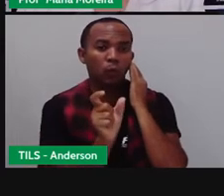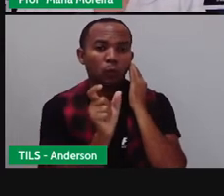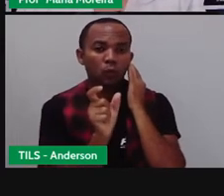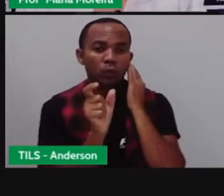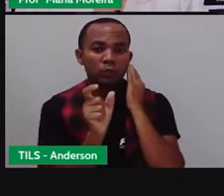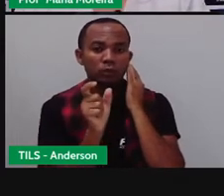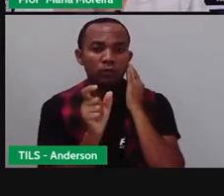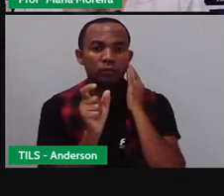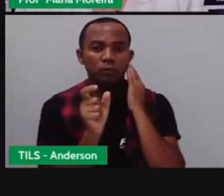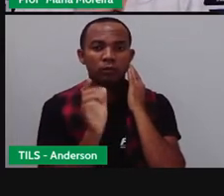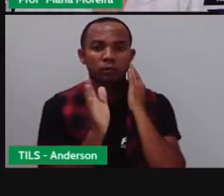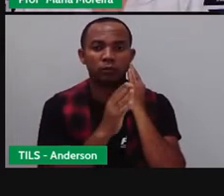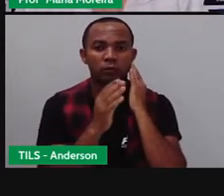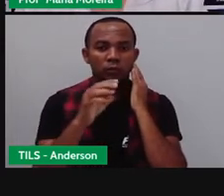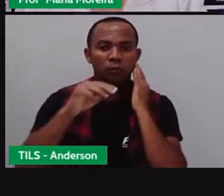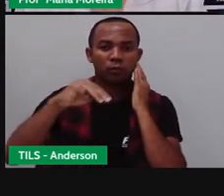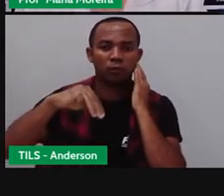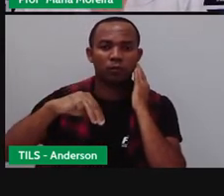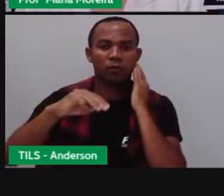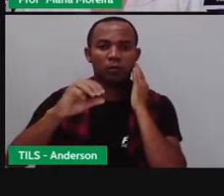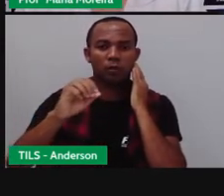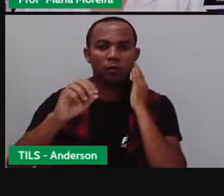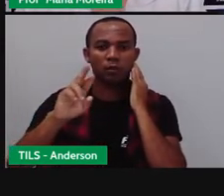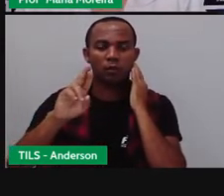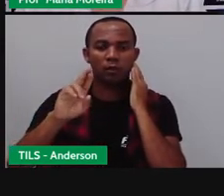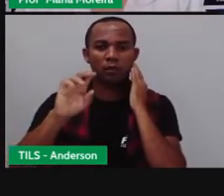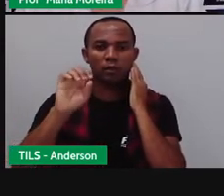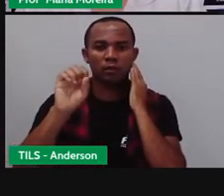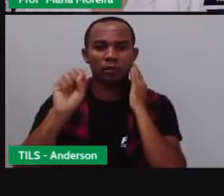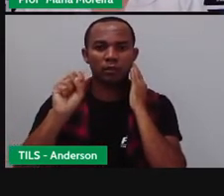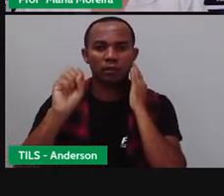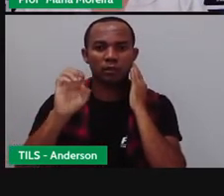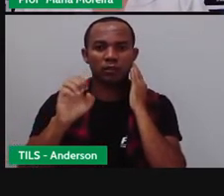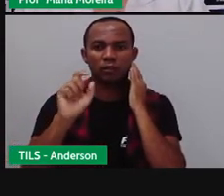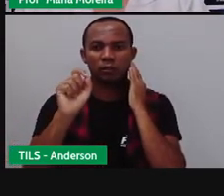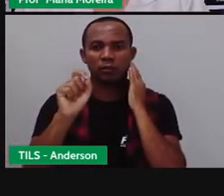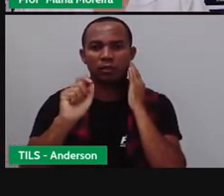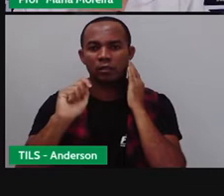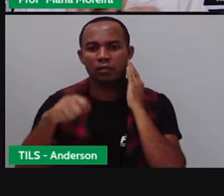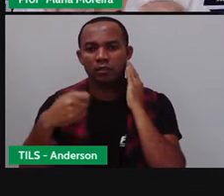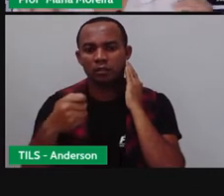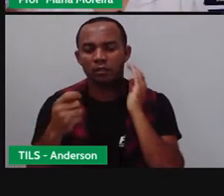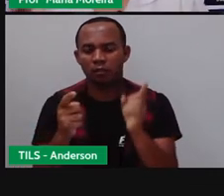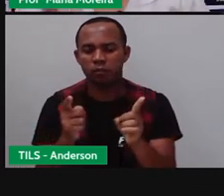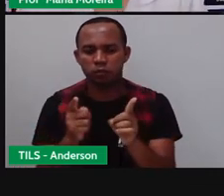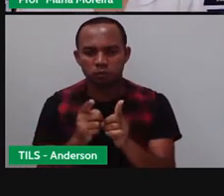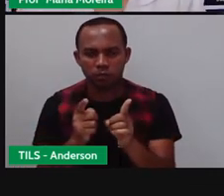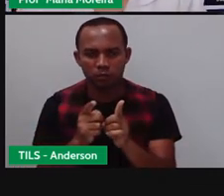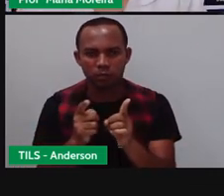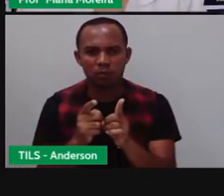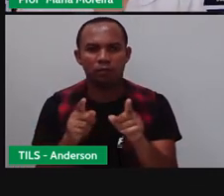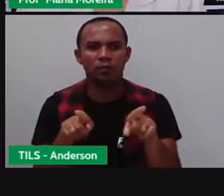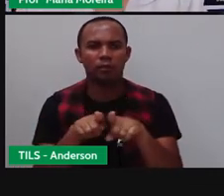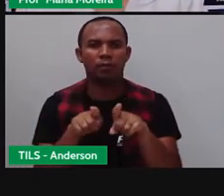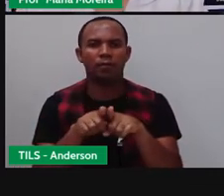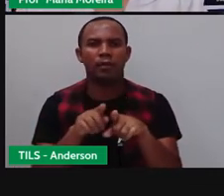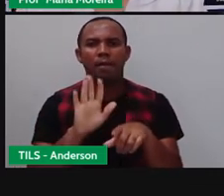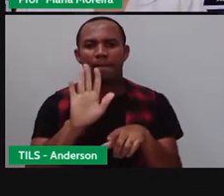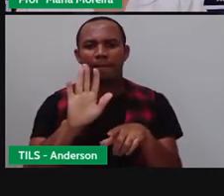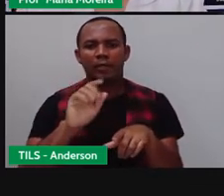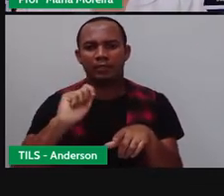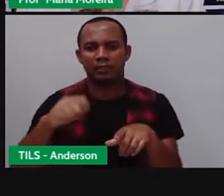código Morse. Pra cada pontinho é um sinal curto, né? E pra cada tracinho era um sinal longo.